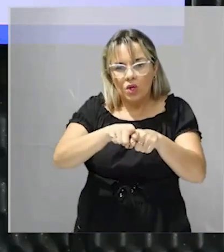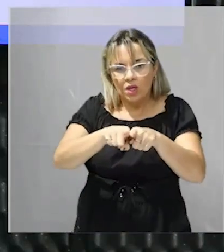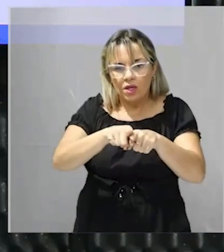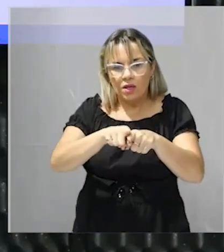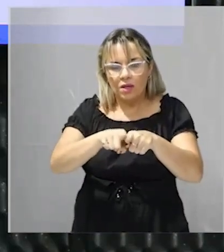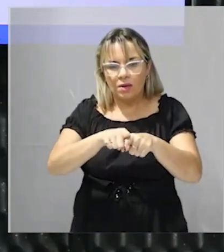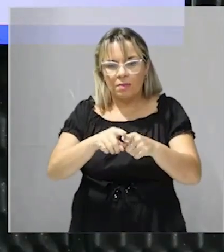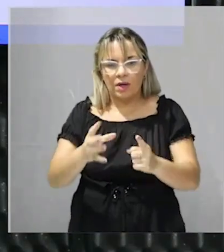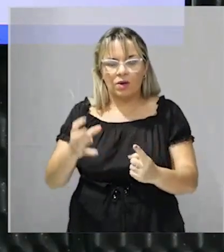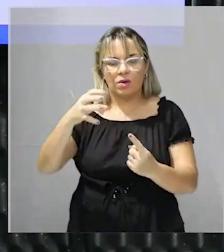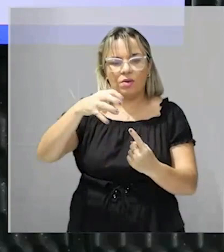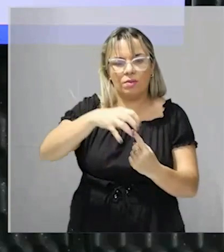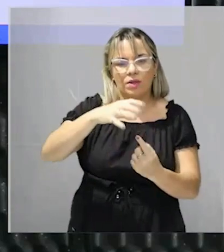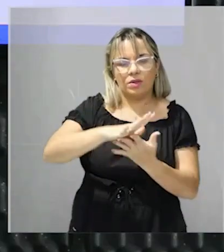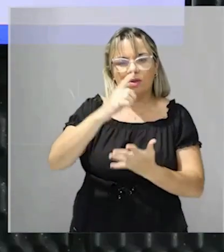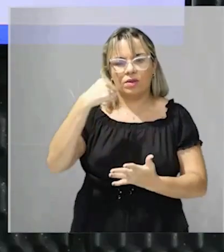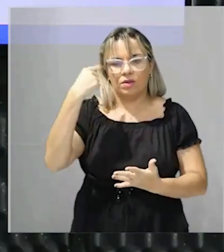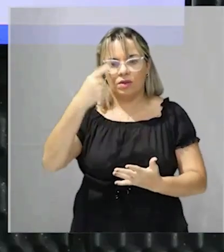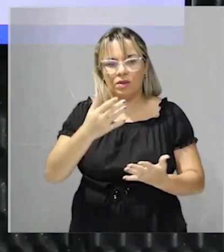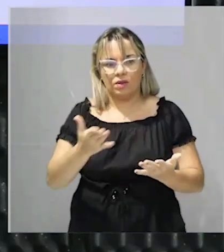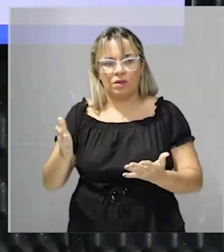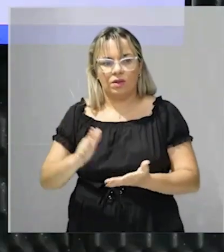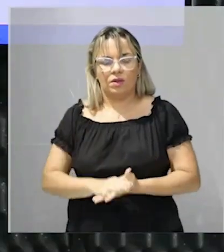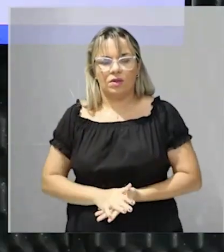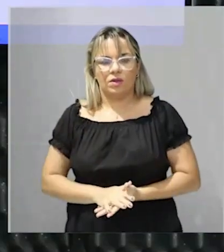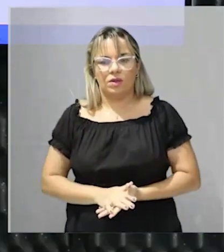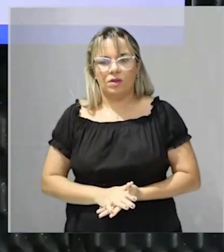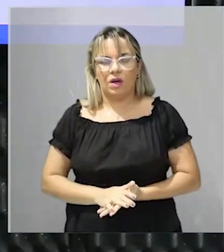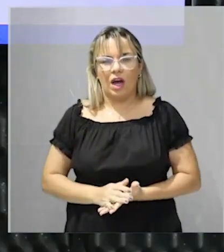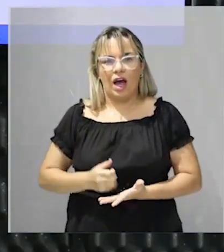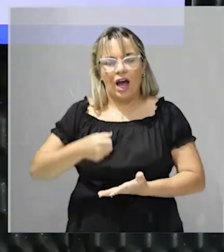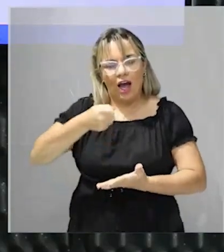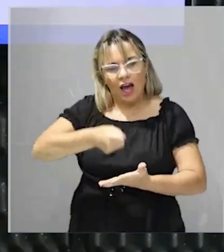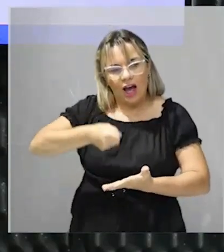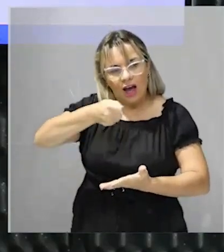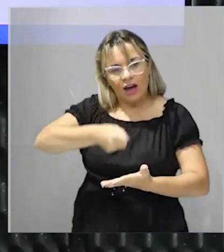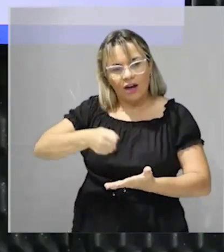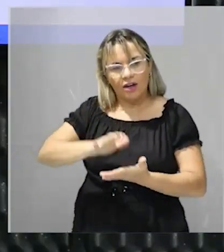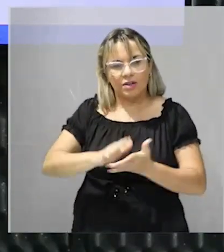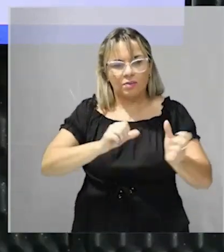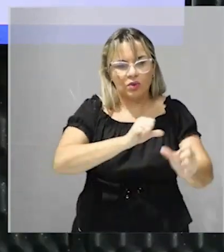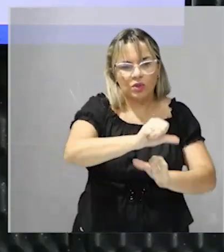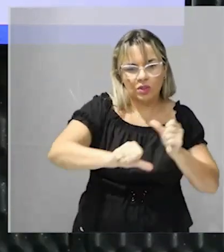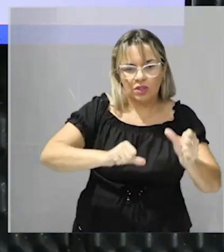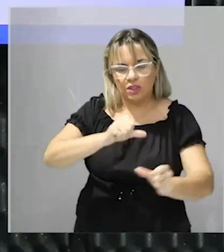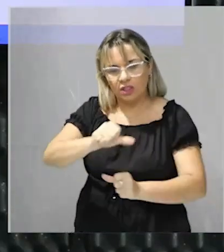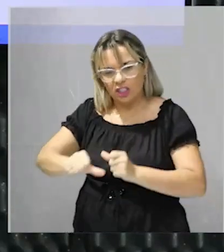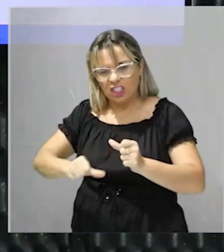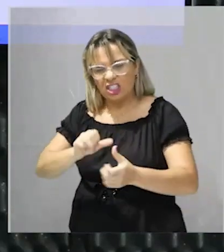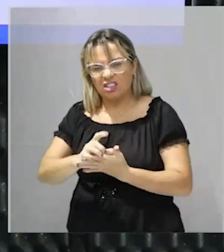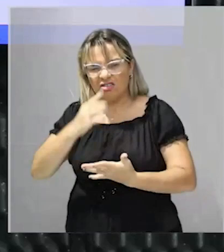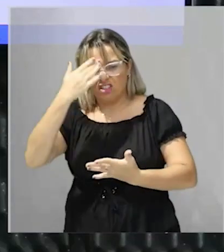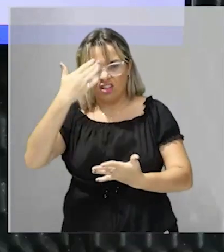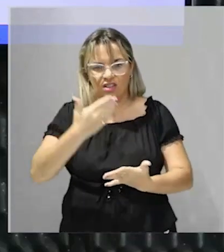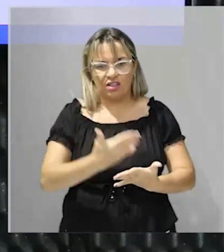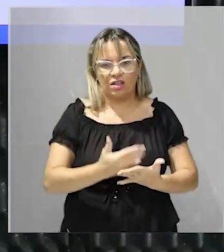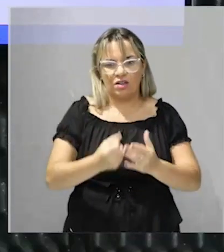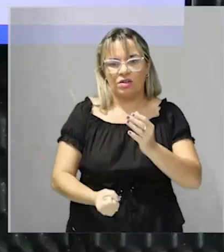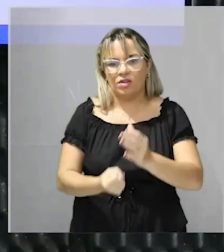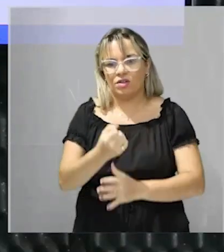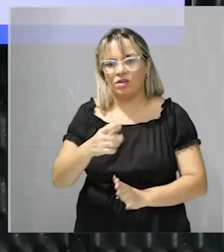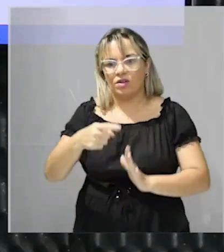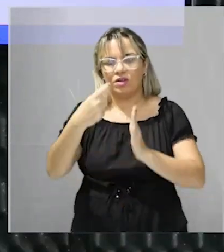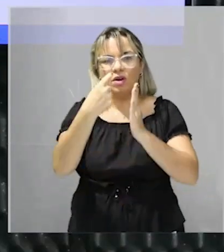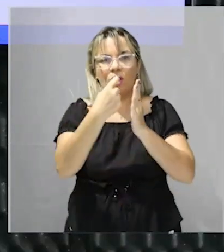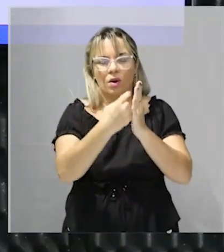para o surgimento dos projetos de dependência decisivo mudanças como por exemplo aqui no Brasil as medidas joaninas